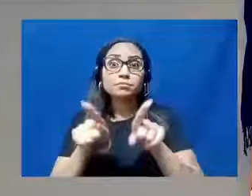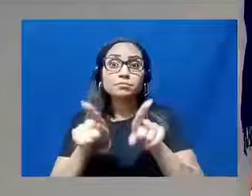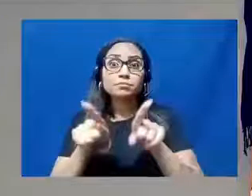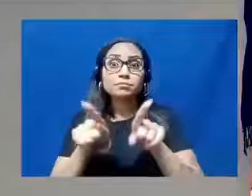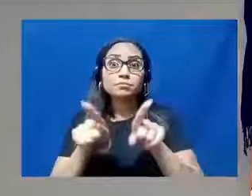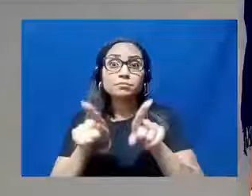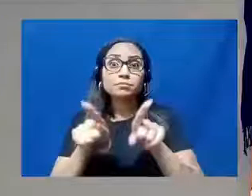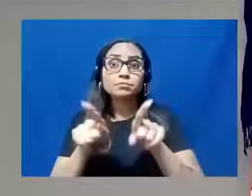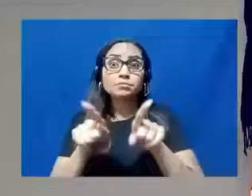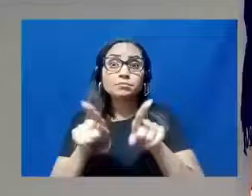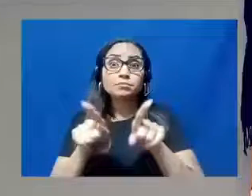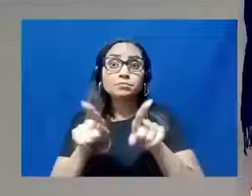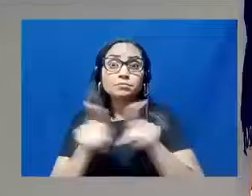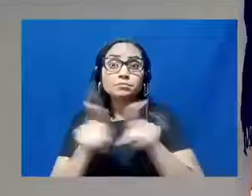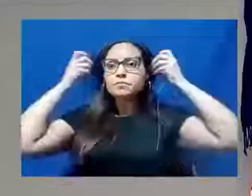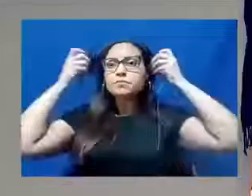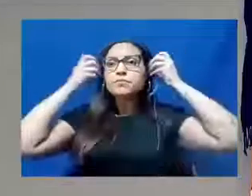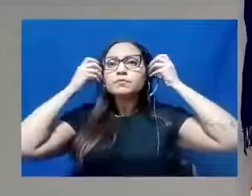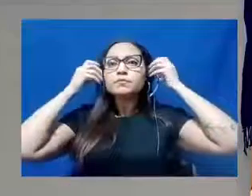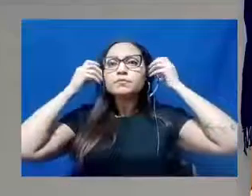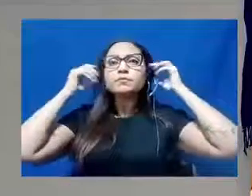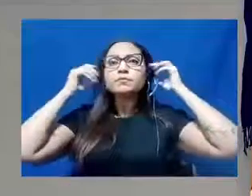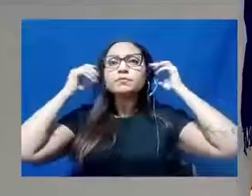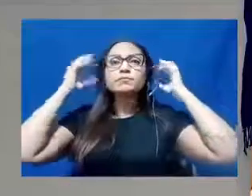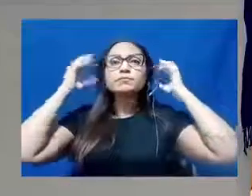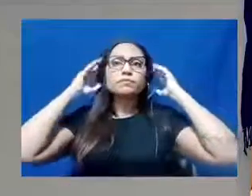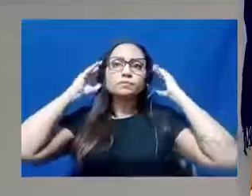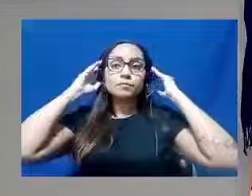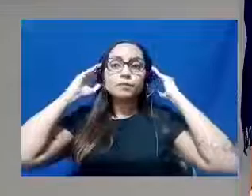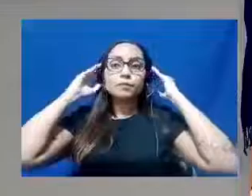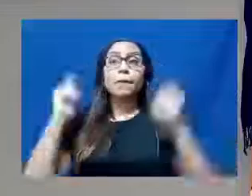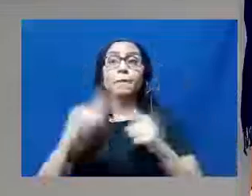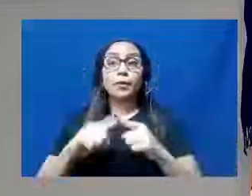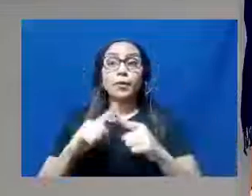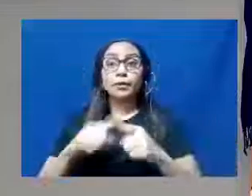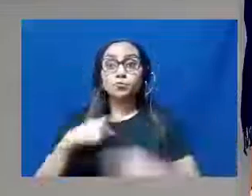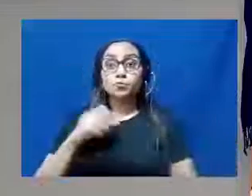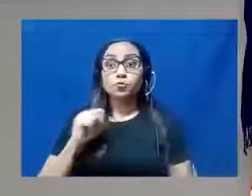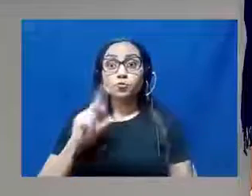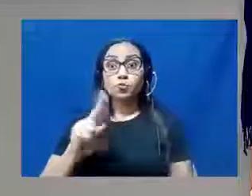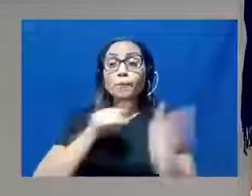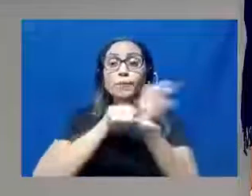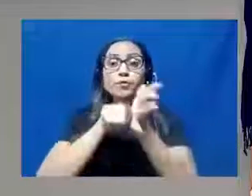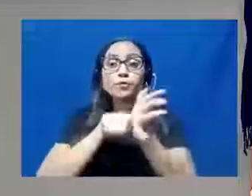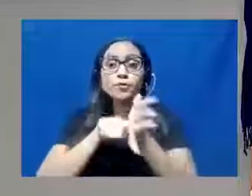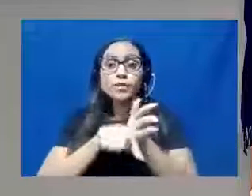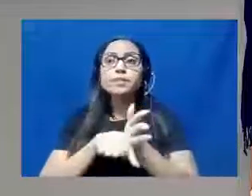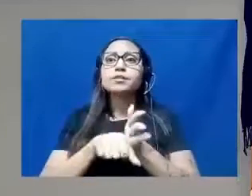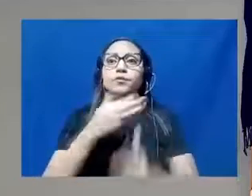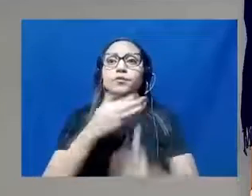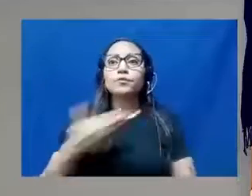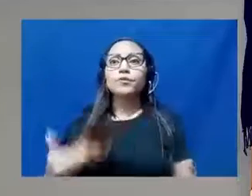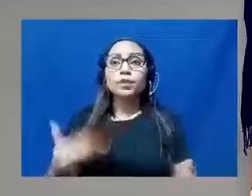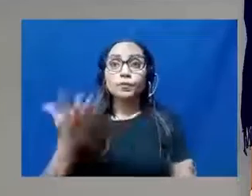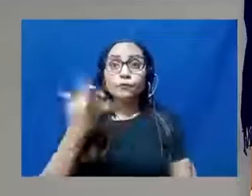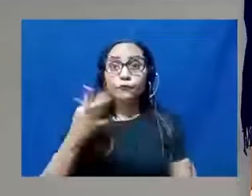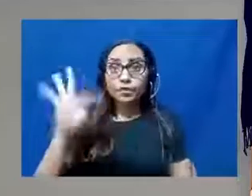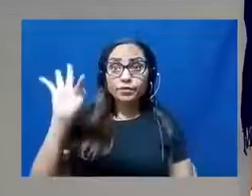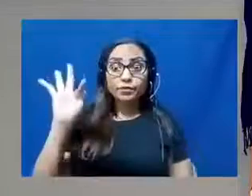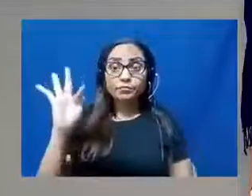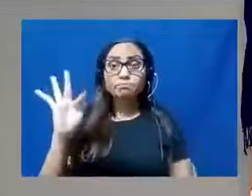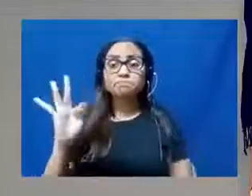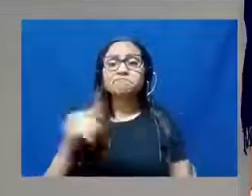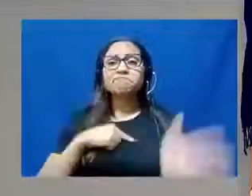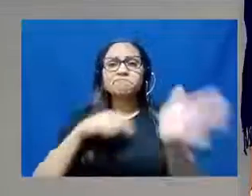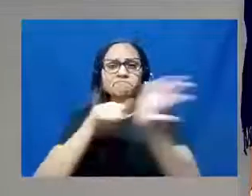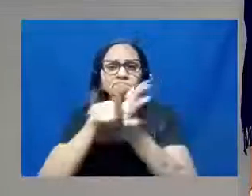nas leis, eu pesquiso o governo federal. Vou concluir, senhor presidente. Eu pesquiso as leis dos municípios que deram certo. E nós precisamos,